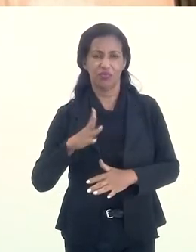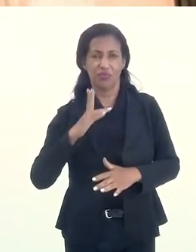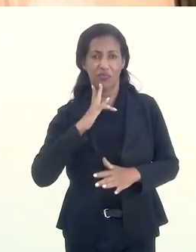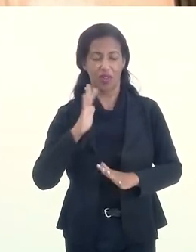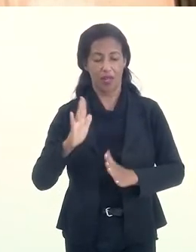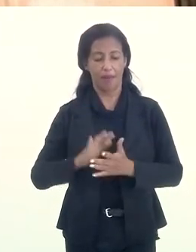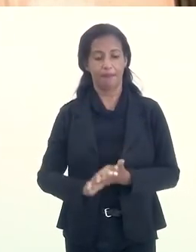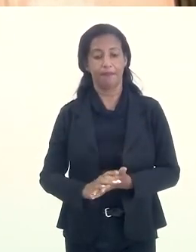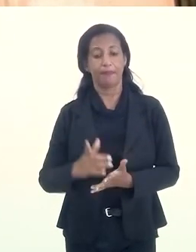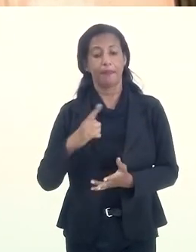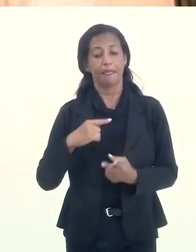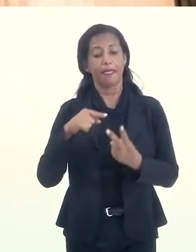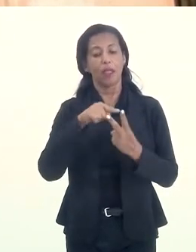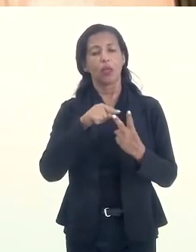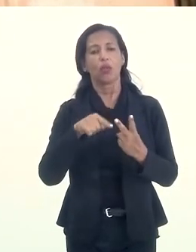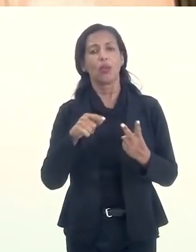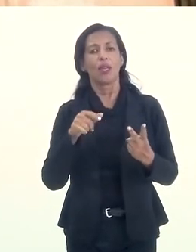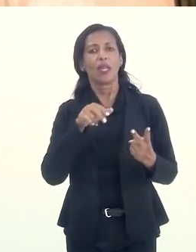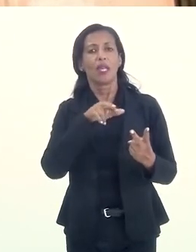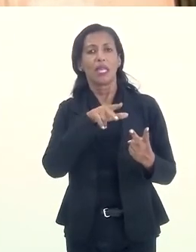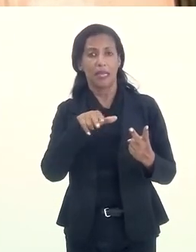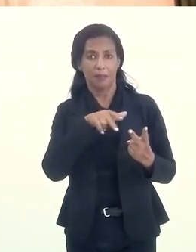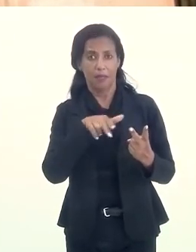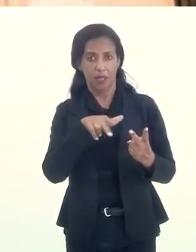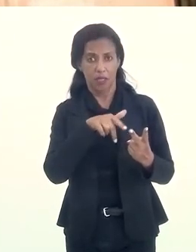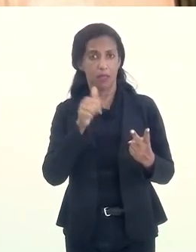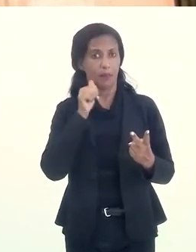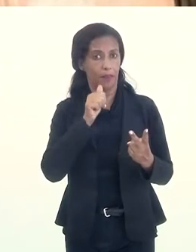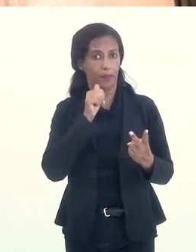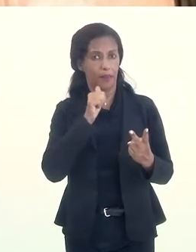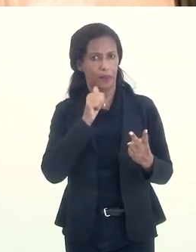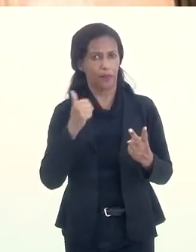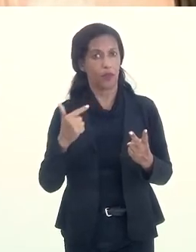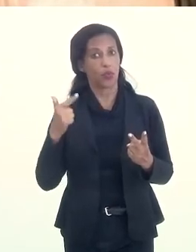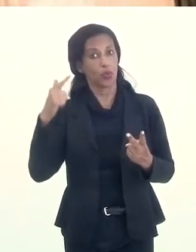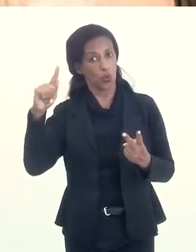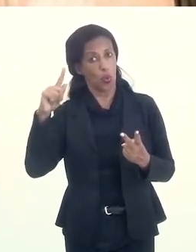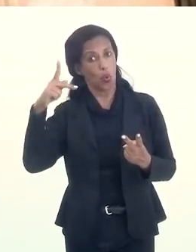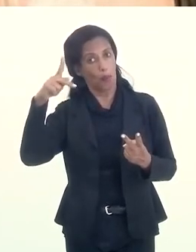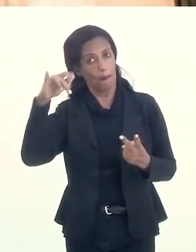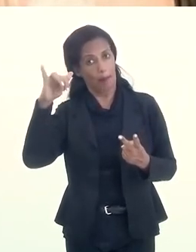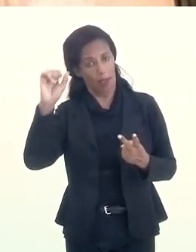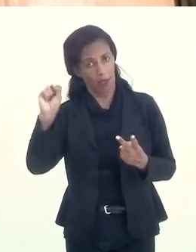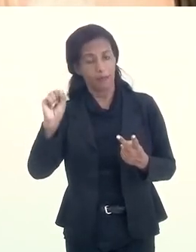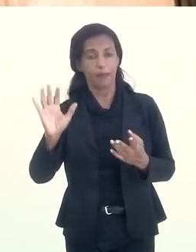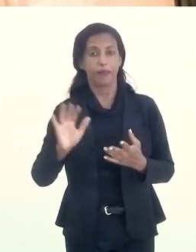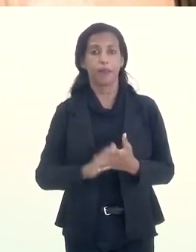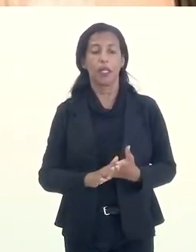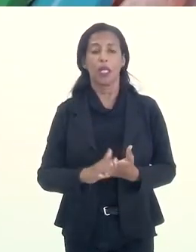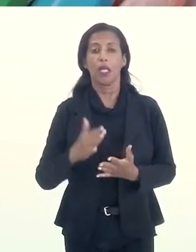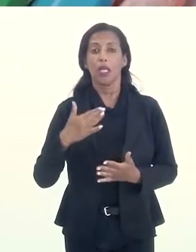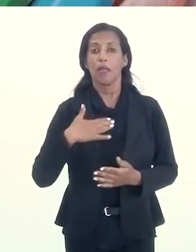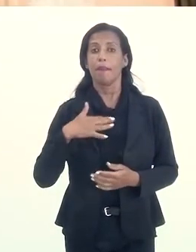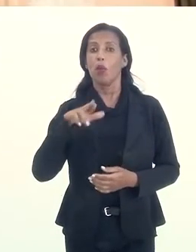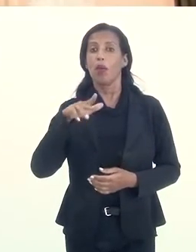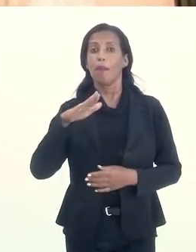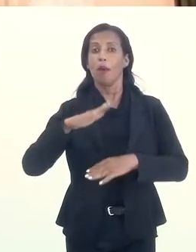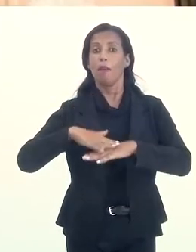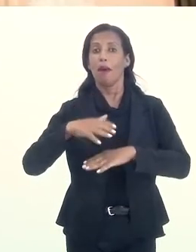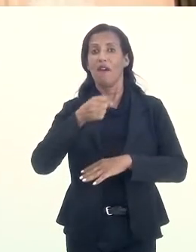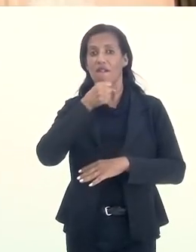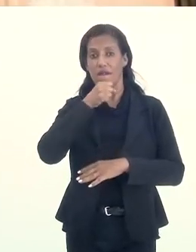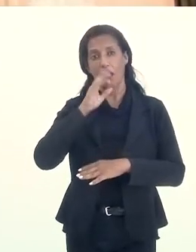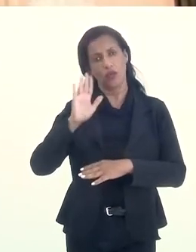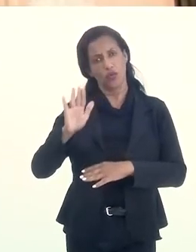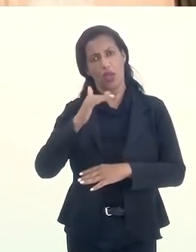mencionar aqui. Então, eu tinha duas irmãs, até de um outro pai, e o meu irmão mais velho,